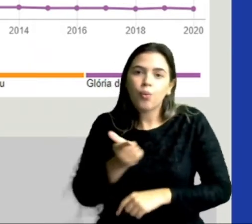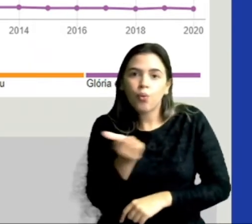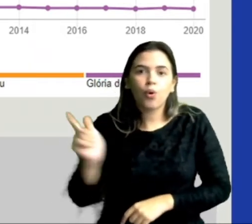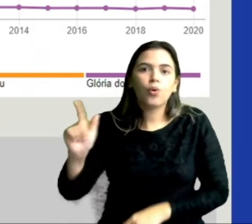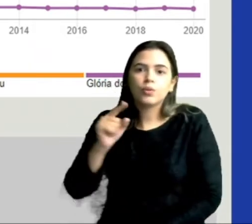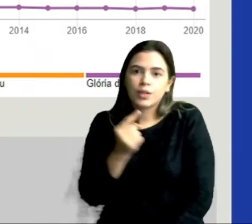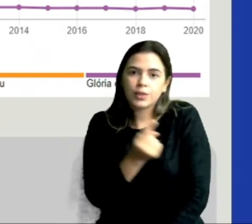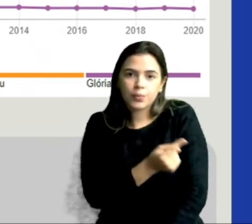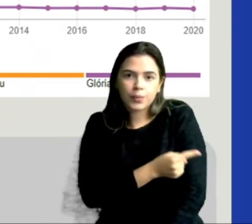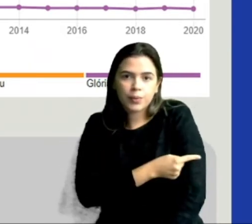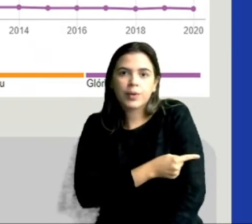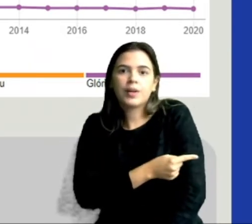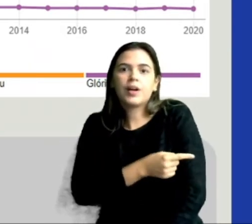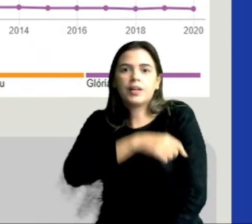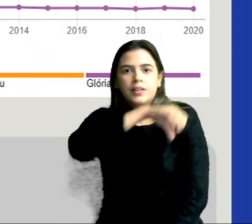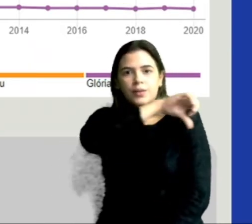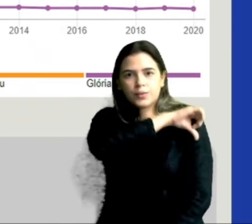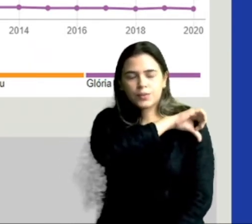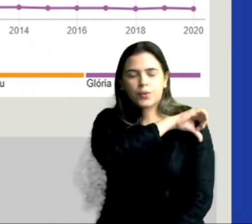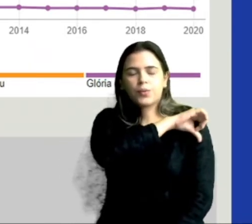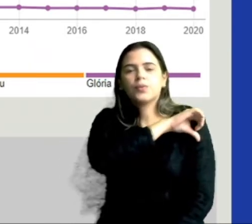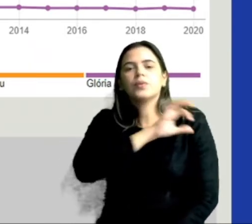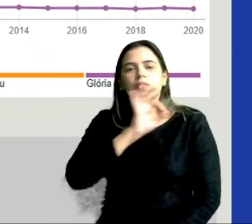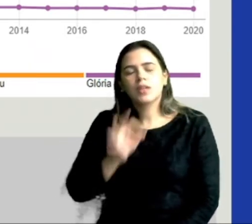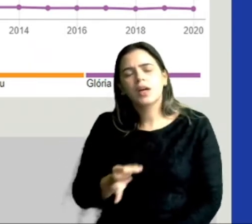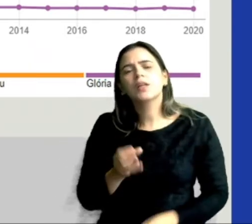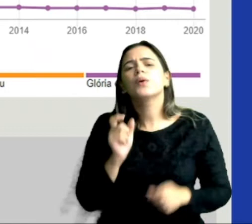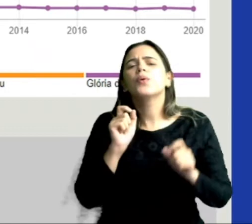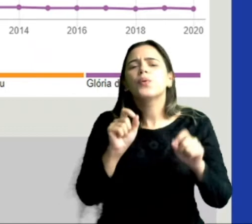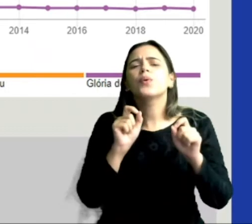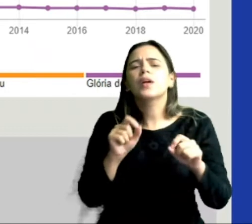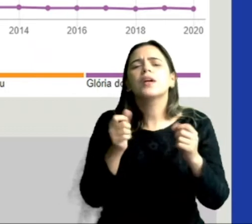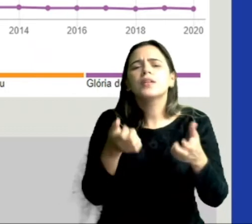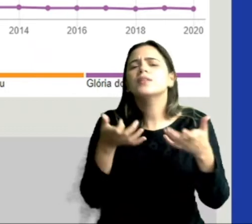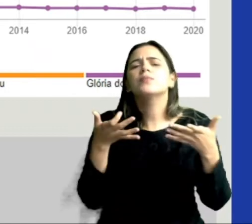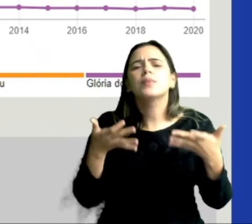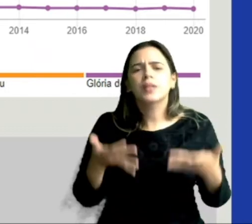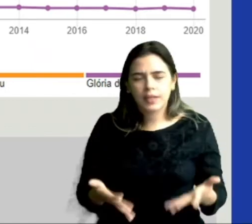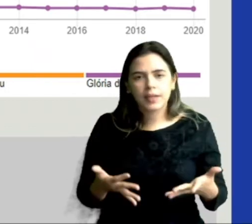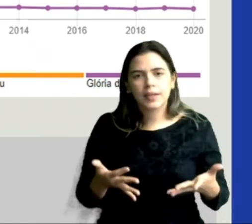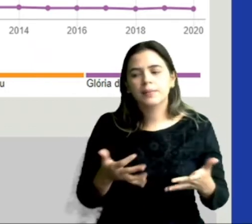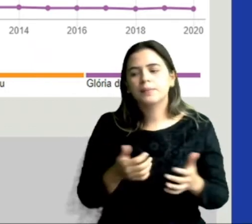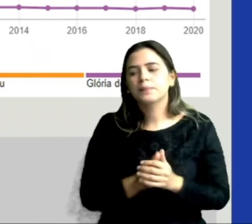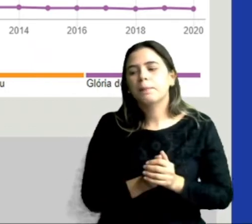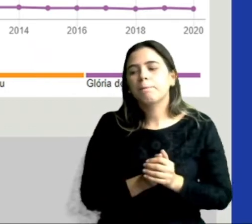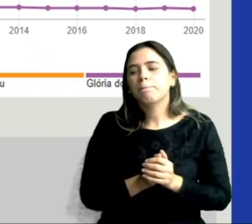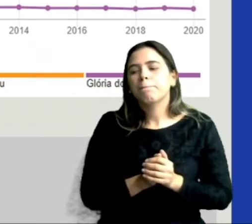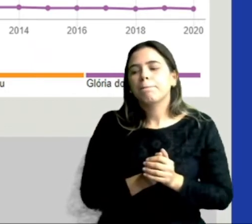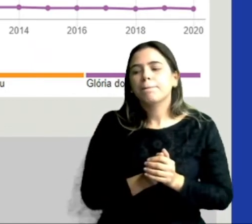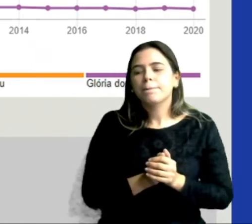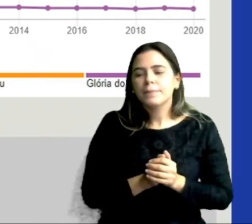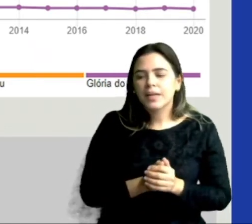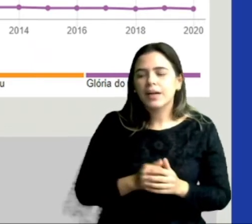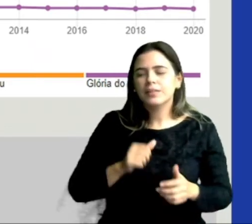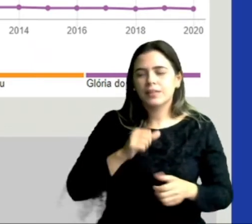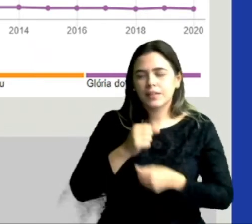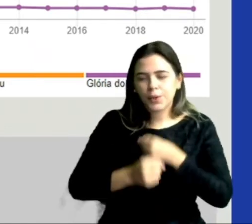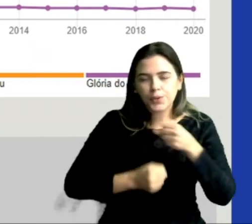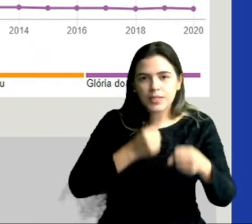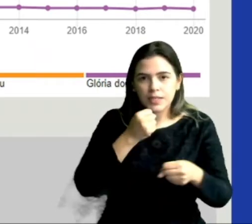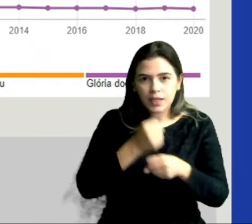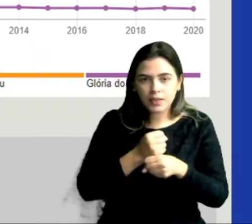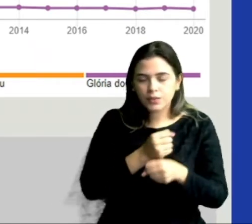tá? Nos eixos, o que fala? Então, aqui a gente vê que na horizontal nós temos os anos, ó.